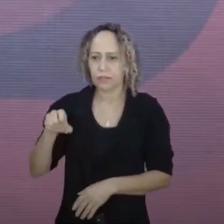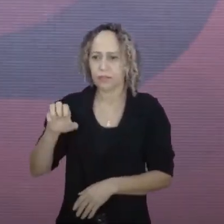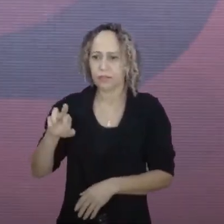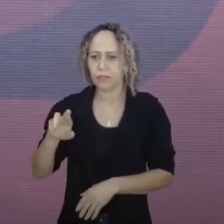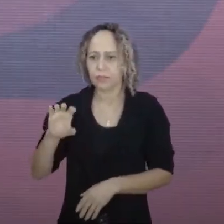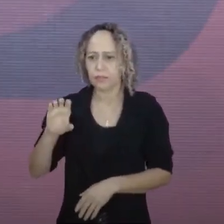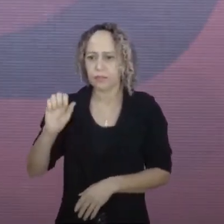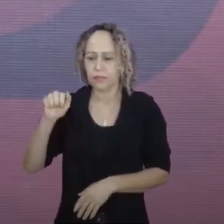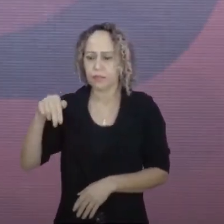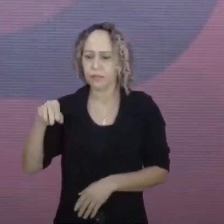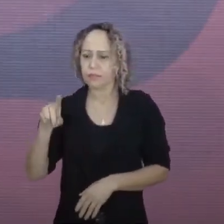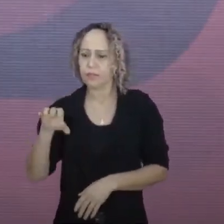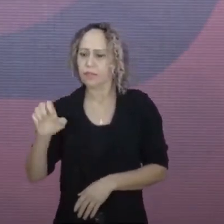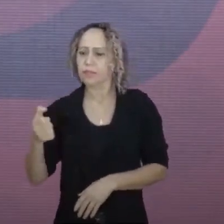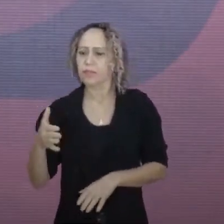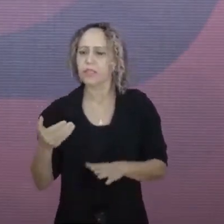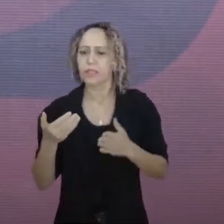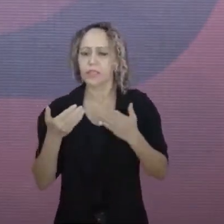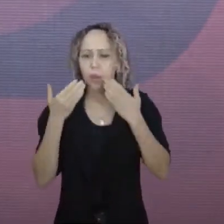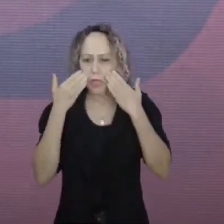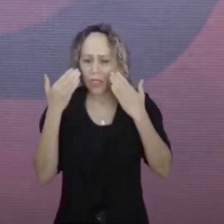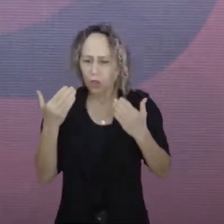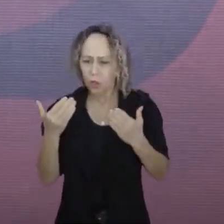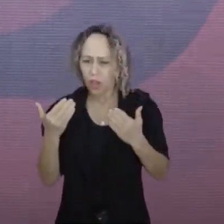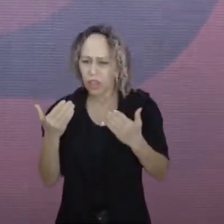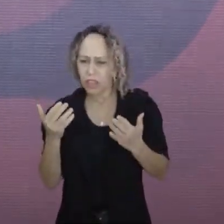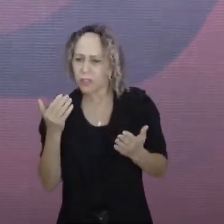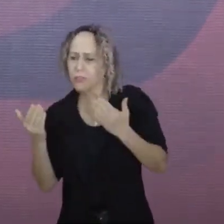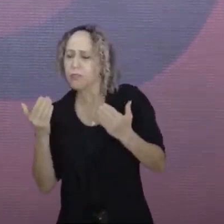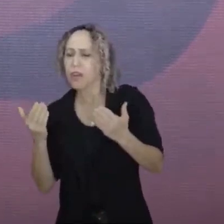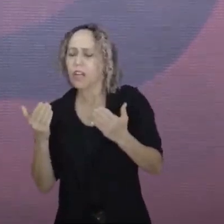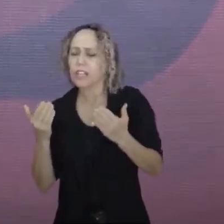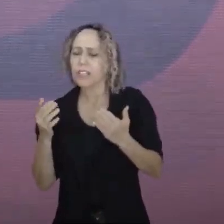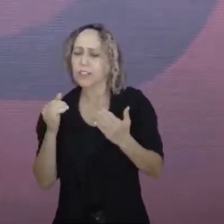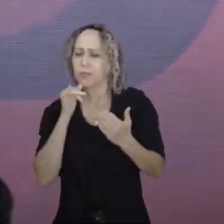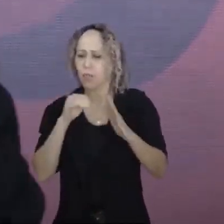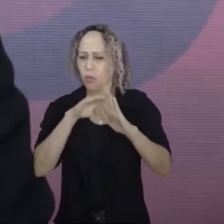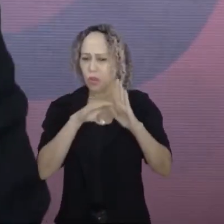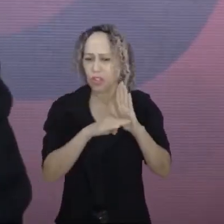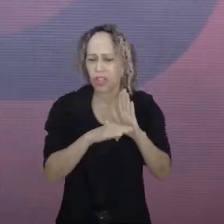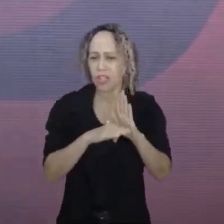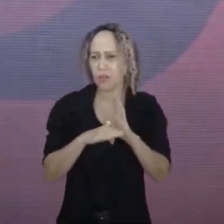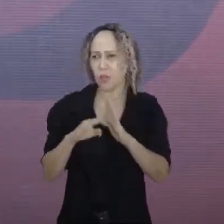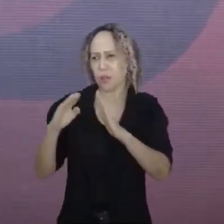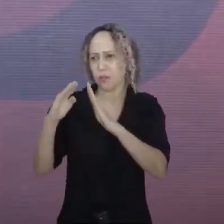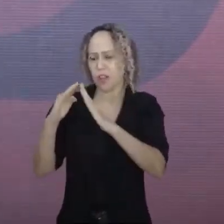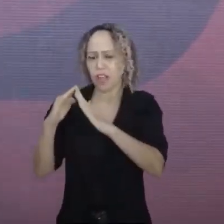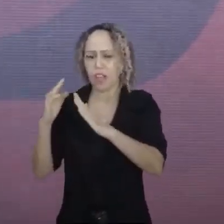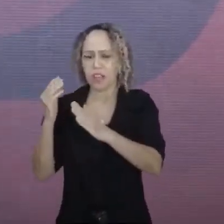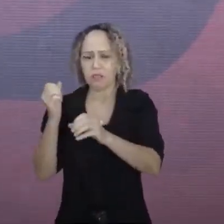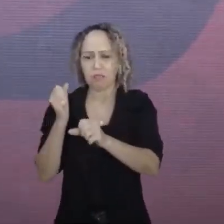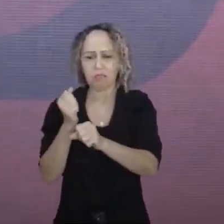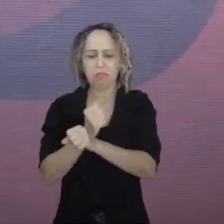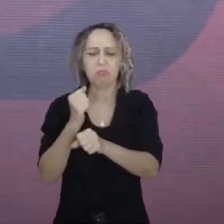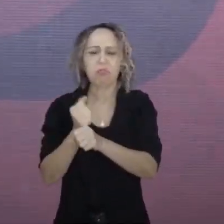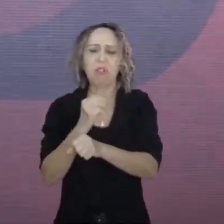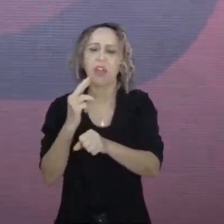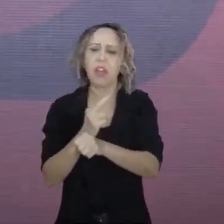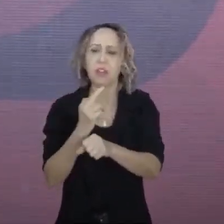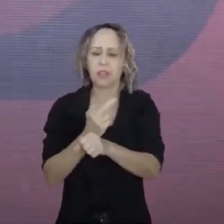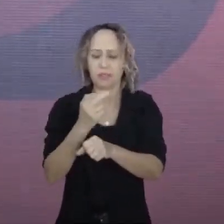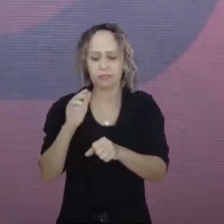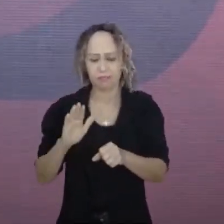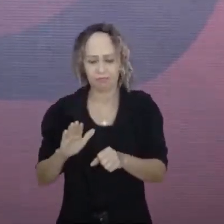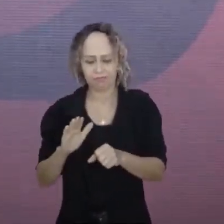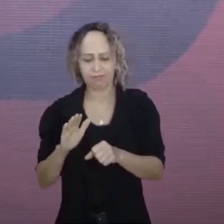construção de uma casa. E todo mundo aqui, mesmo não sendo engenheiro, sabe que a casa começa por um